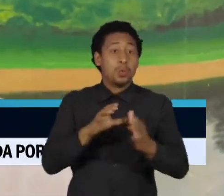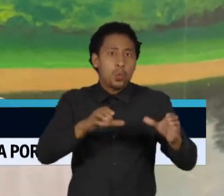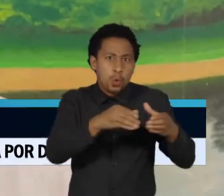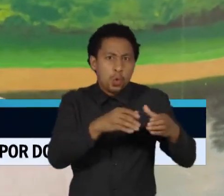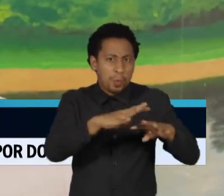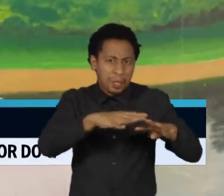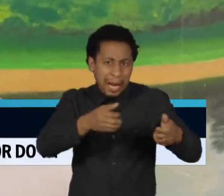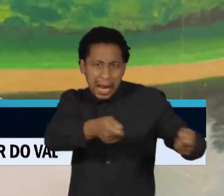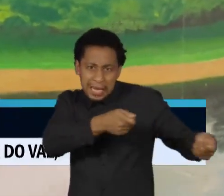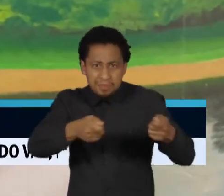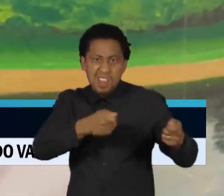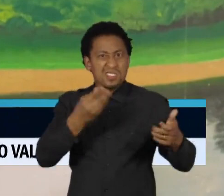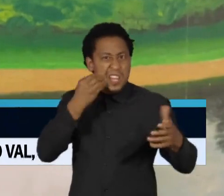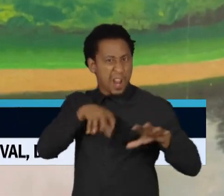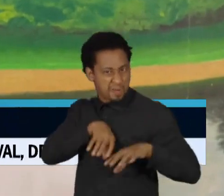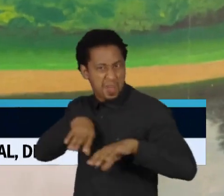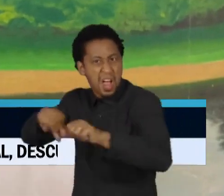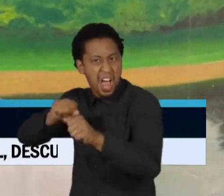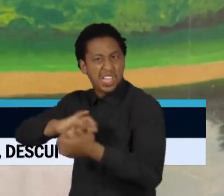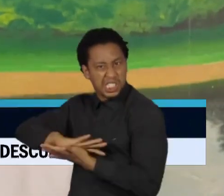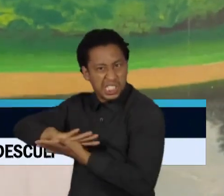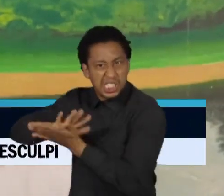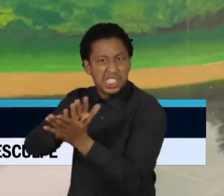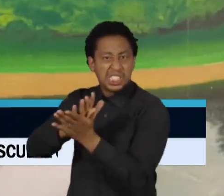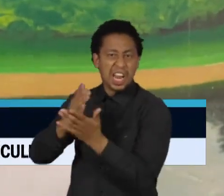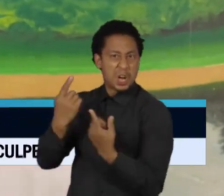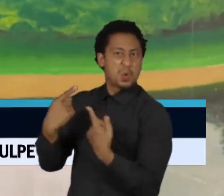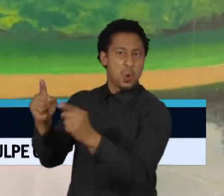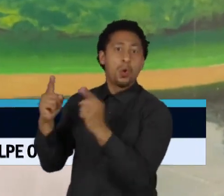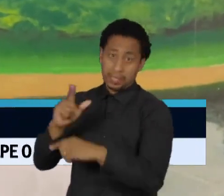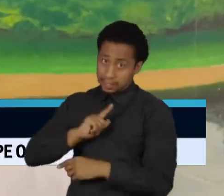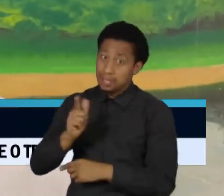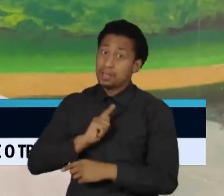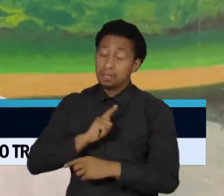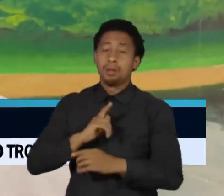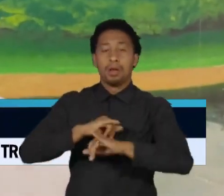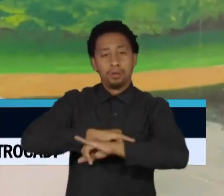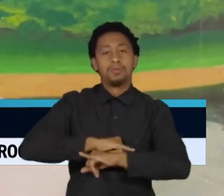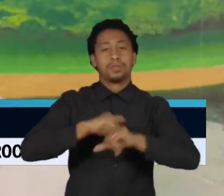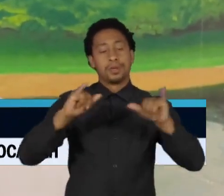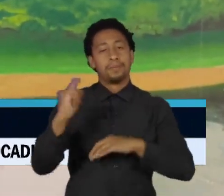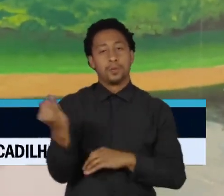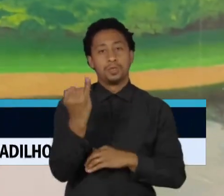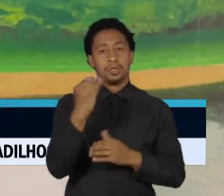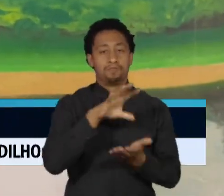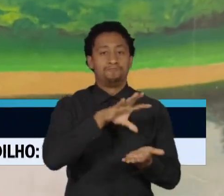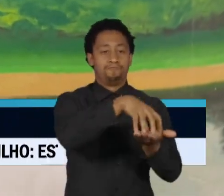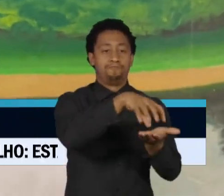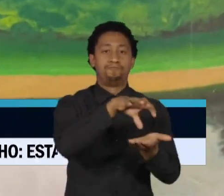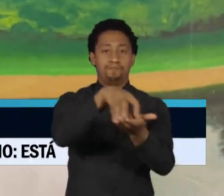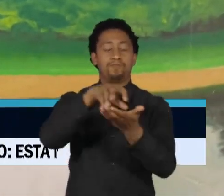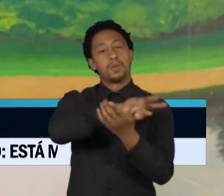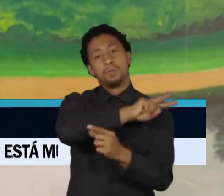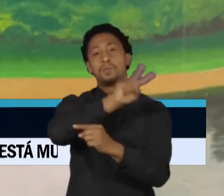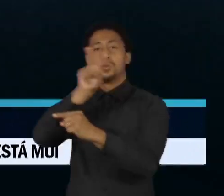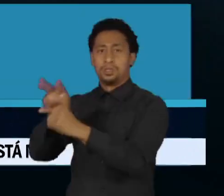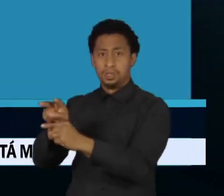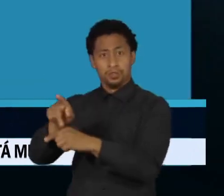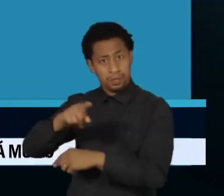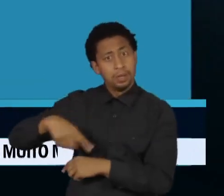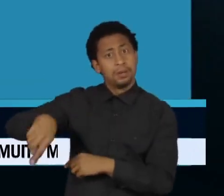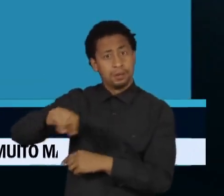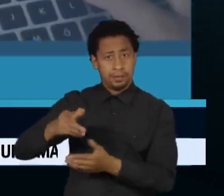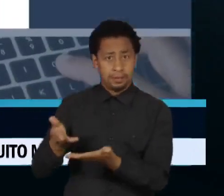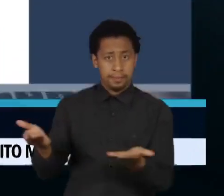órgãos competentes para garantir a proteção das instituições, organizações indígenas e lideranças indígenas nesse contexto.